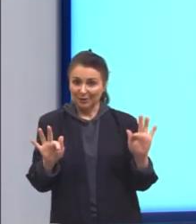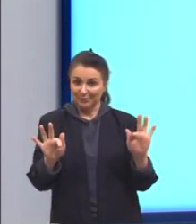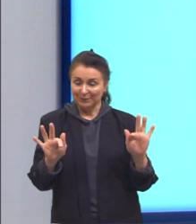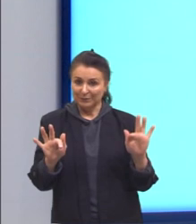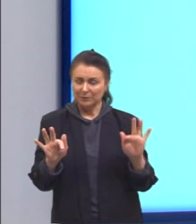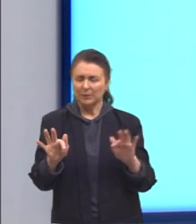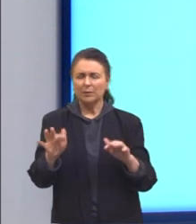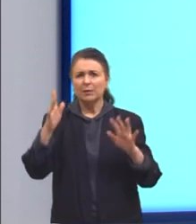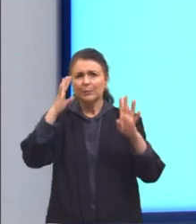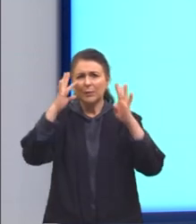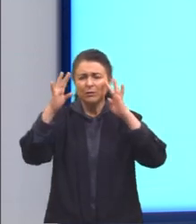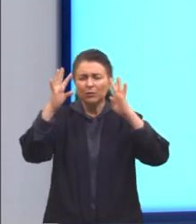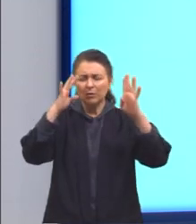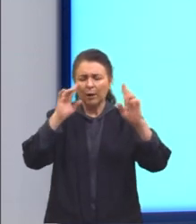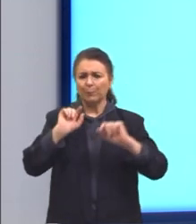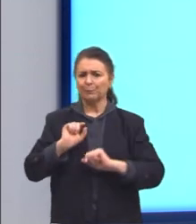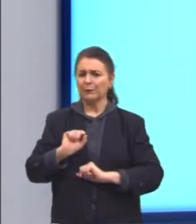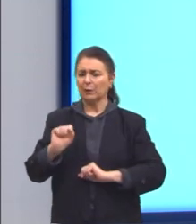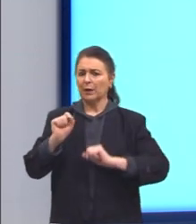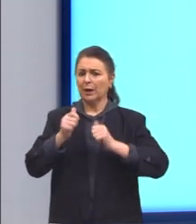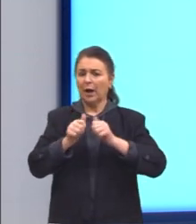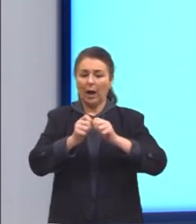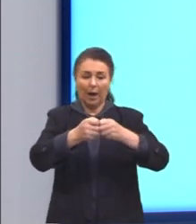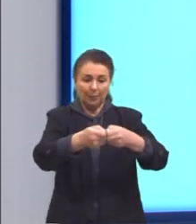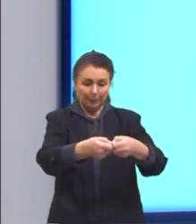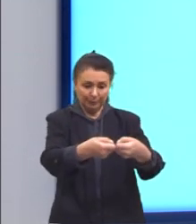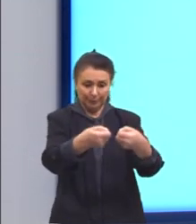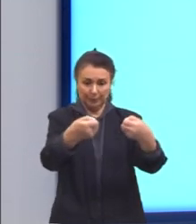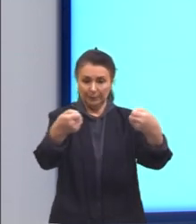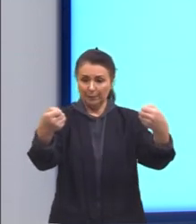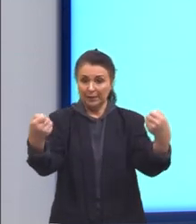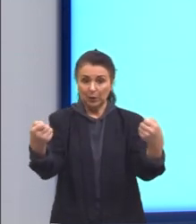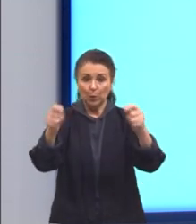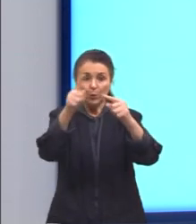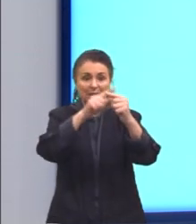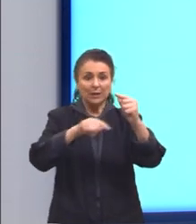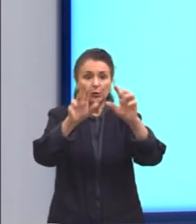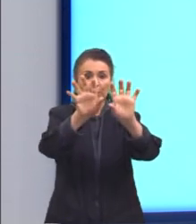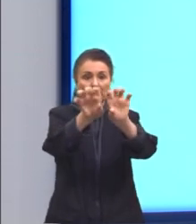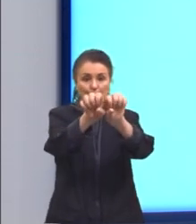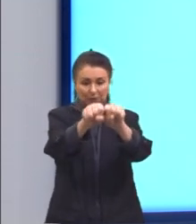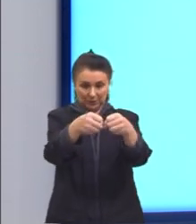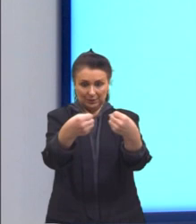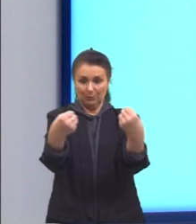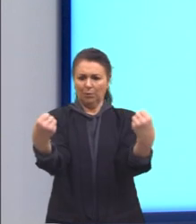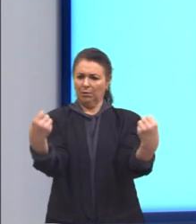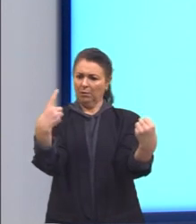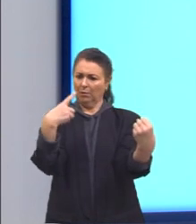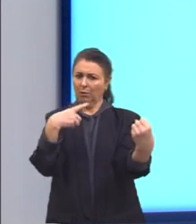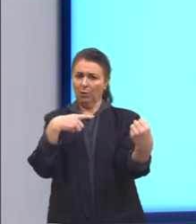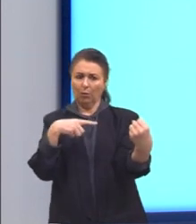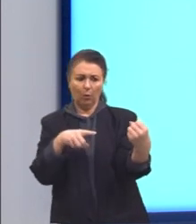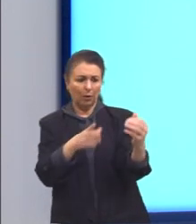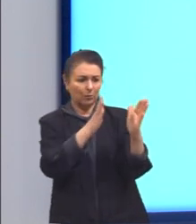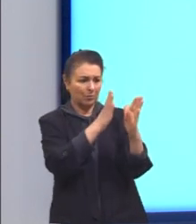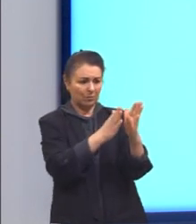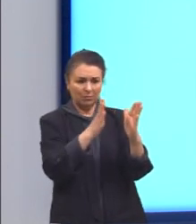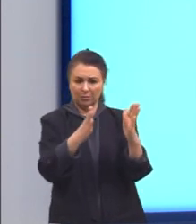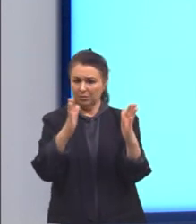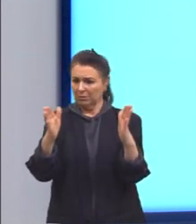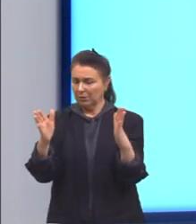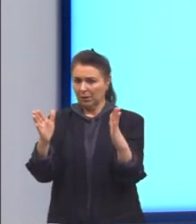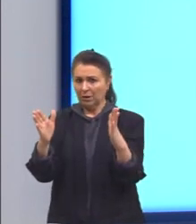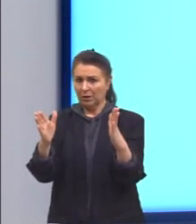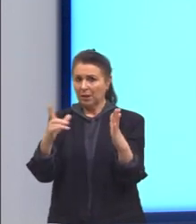imaginássemos, então, abrir esse círculo e posicionar essas partes lado a lado, nós